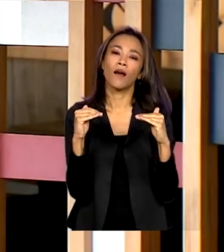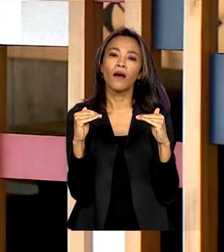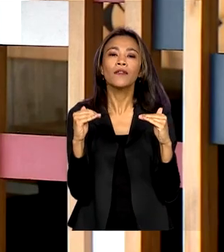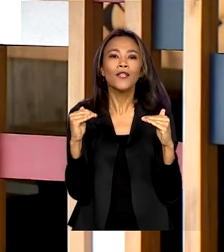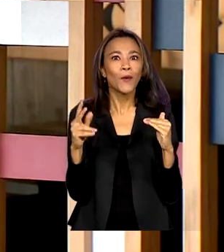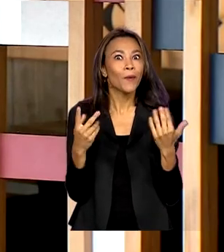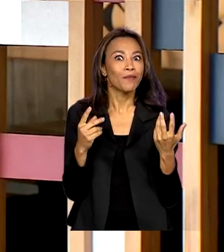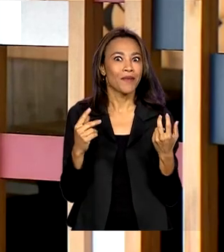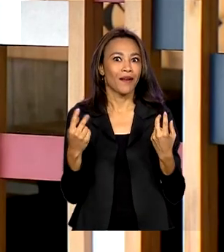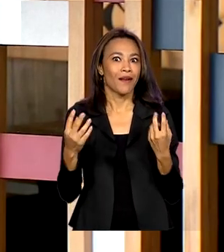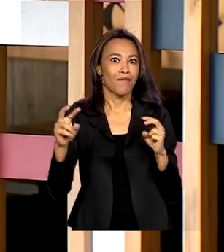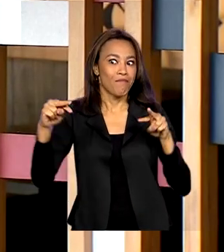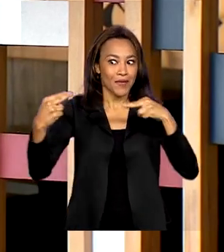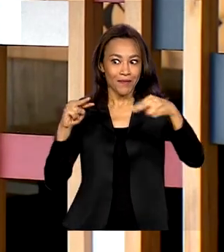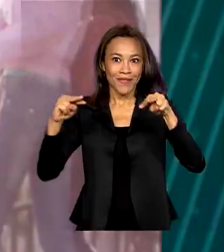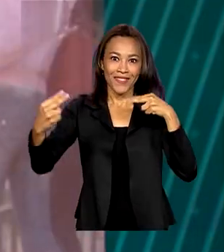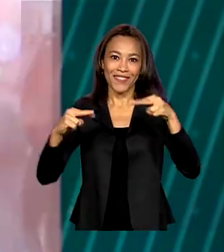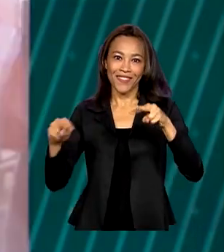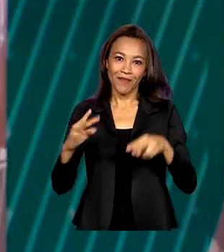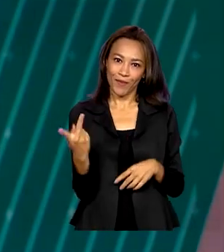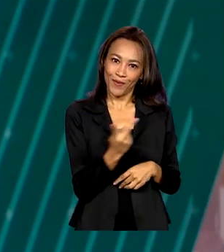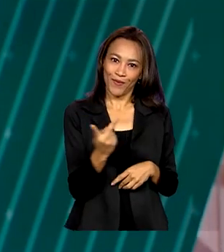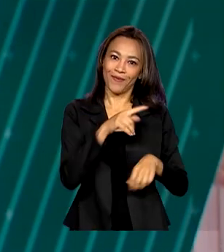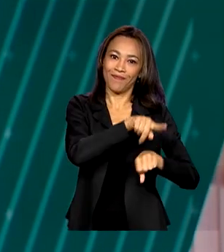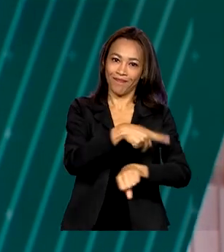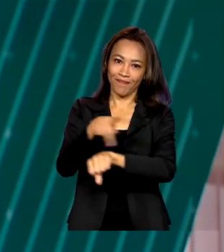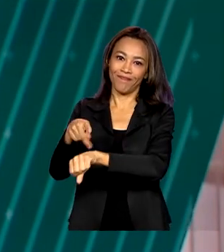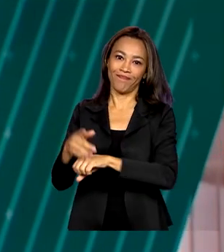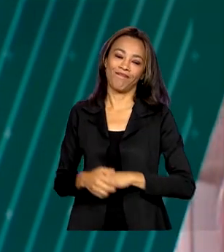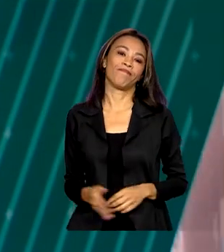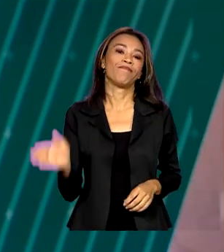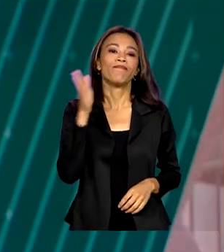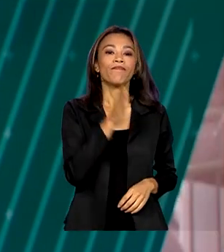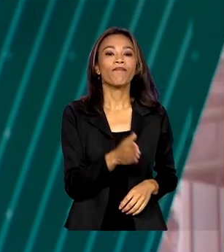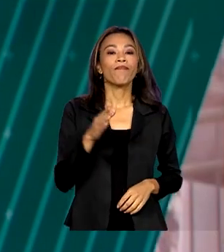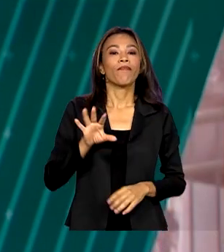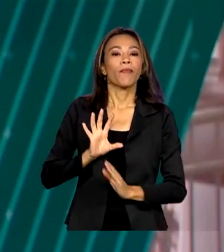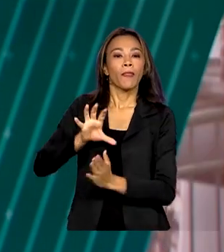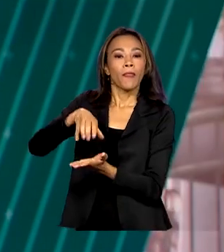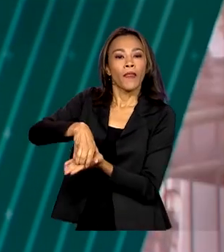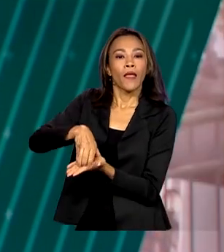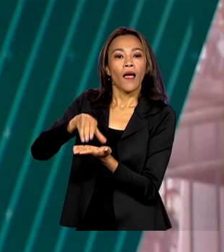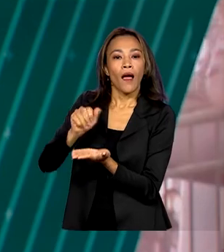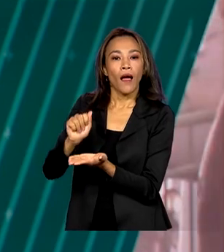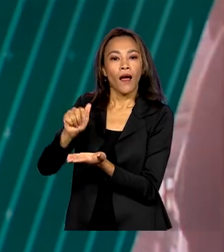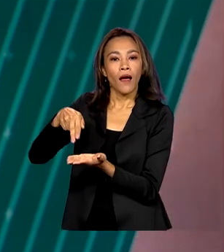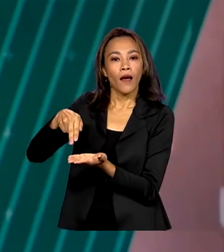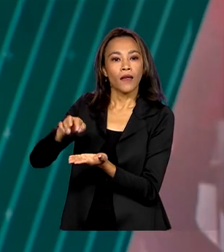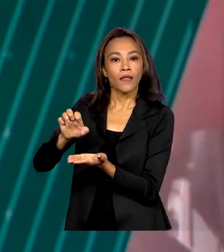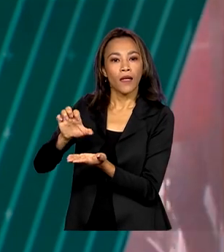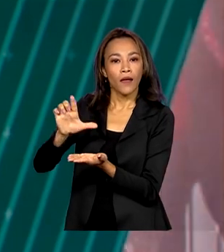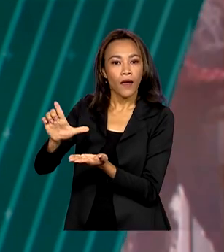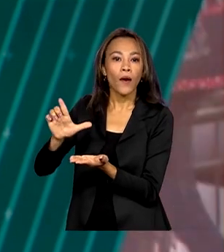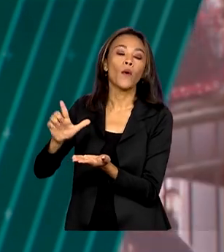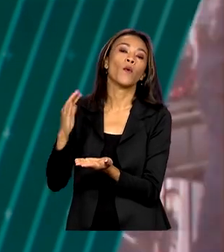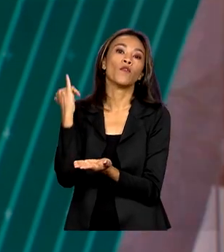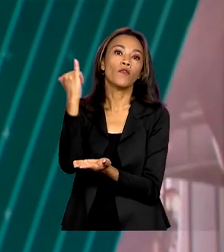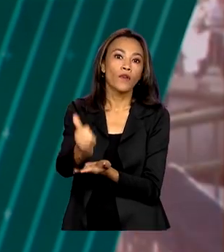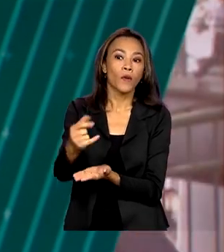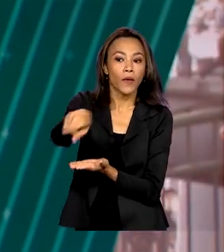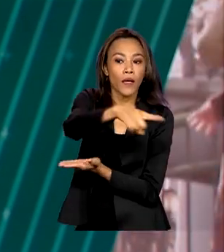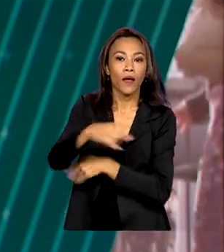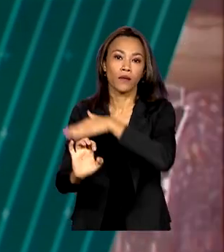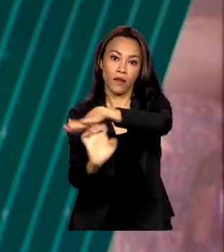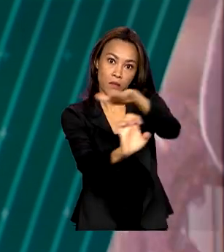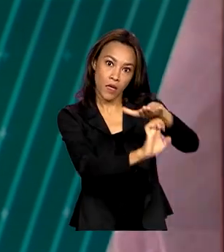de ganhos reais para ambas as partes. A Agência Nacional de Energia Elétrica determinou as distribuidoras que passem a oferecer o PIX